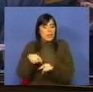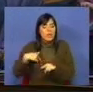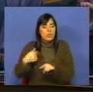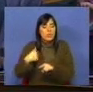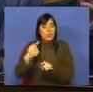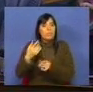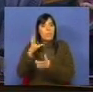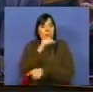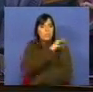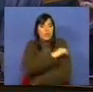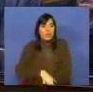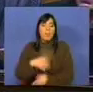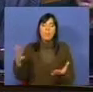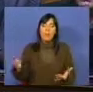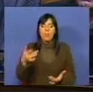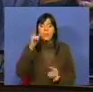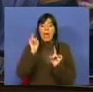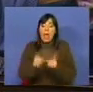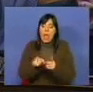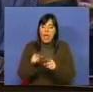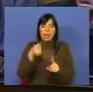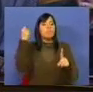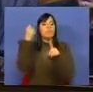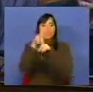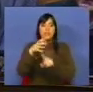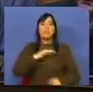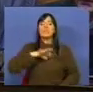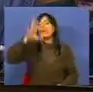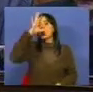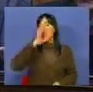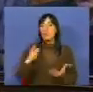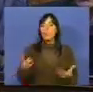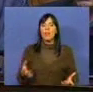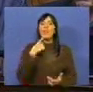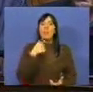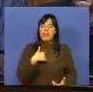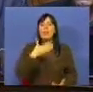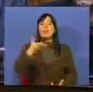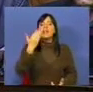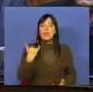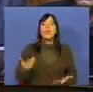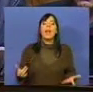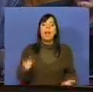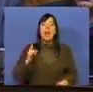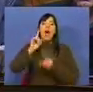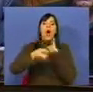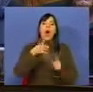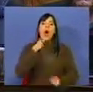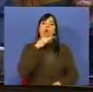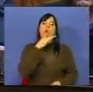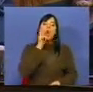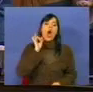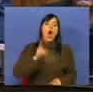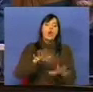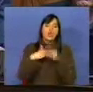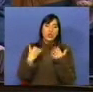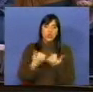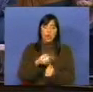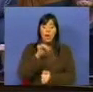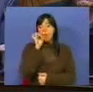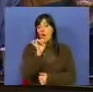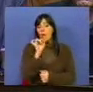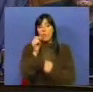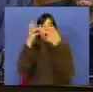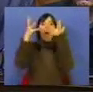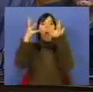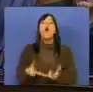à custa dos mais pobres. É este o desafio, senhor ministro. Diga lá então qual é a cor social deste seu